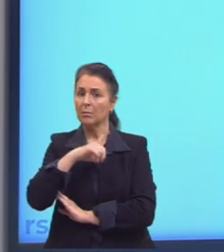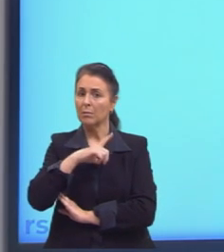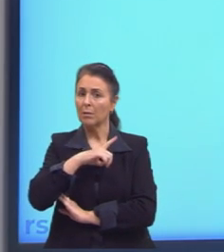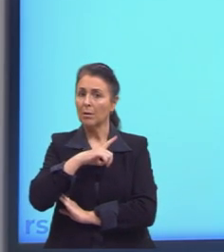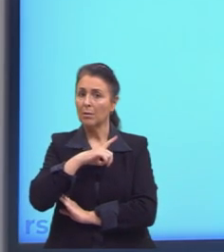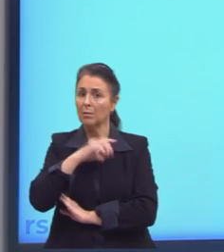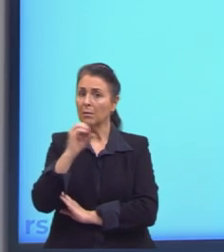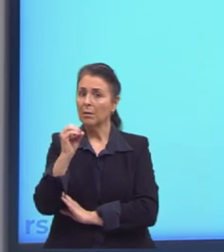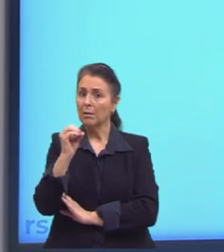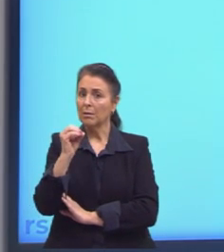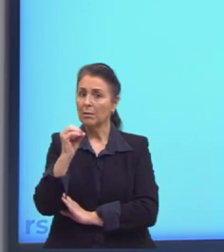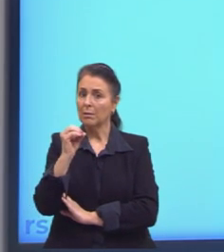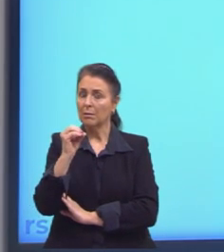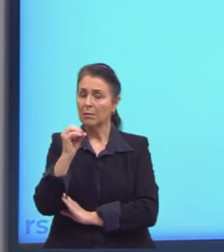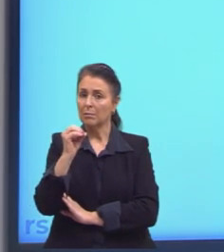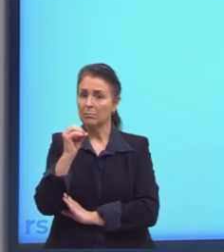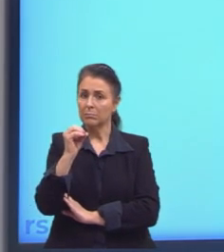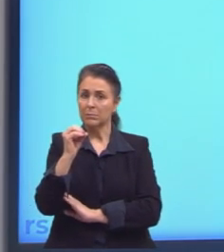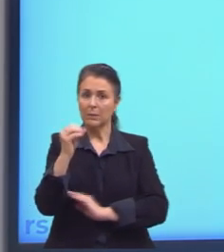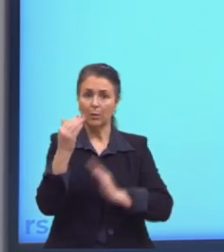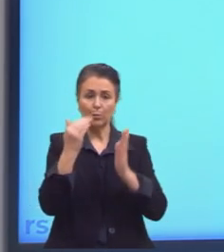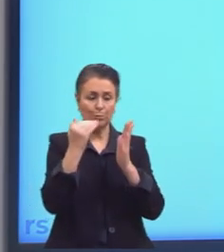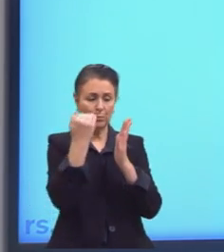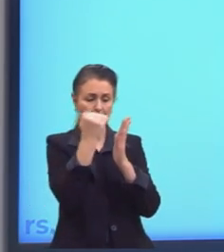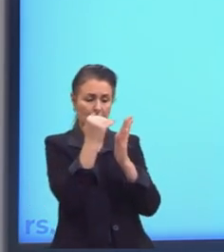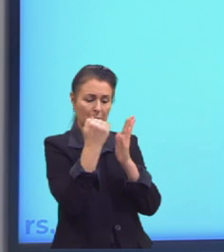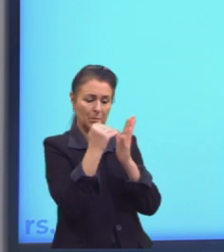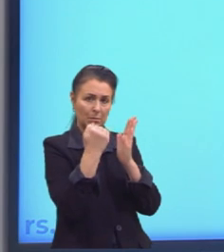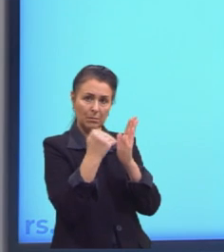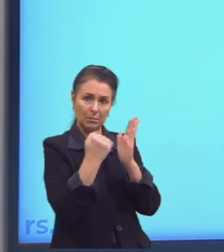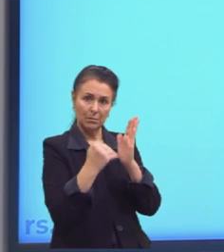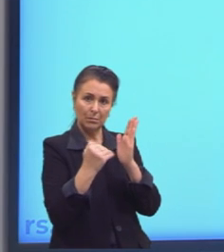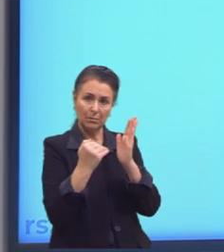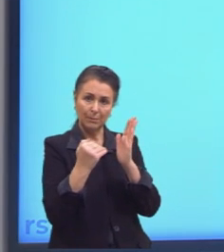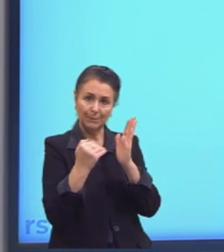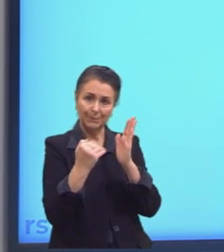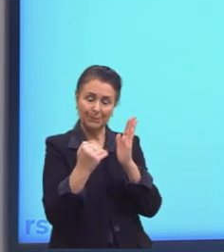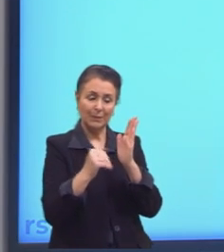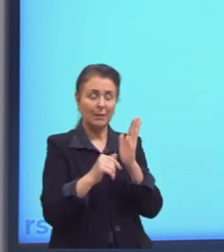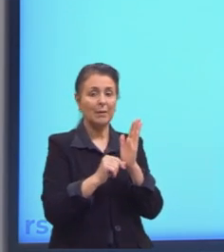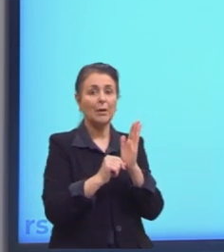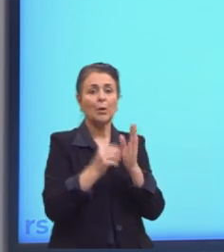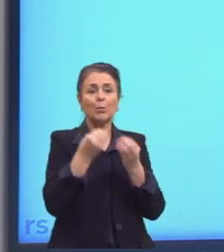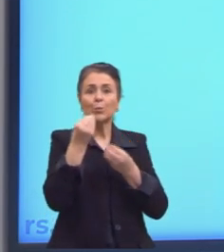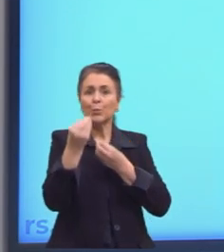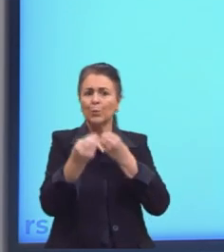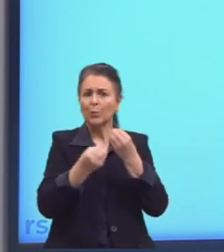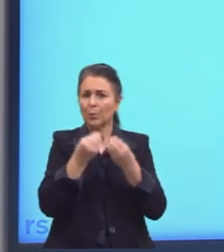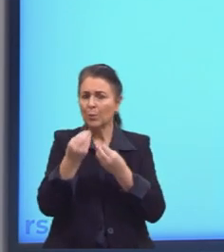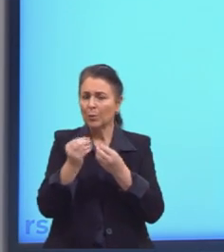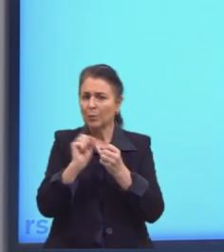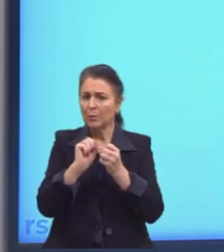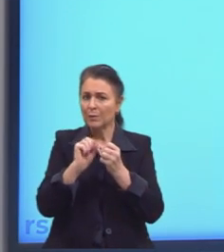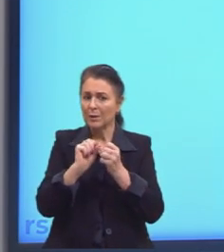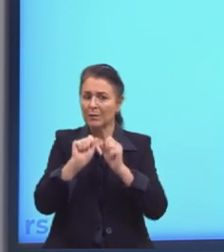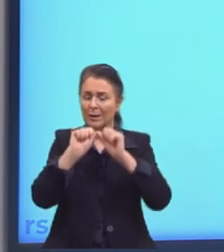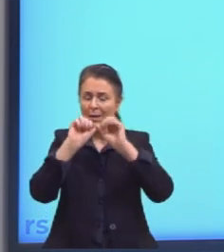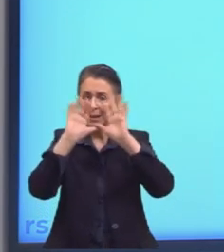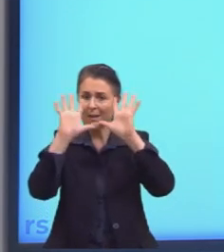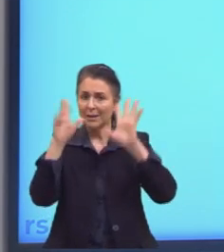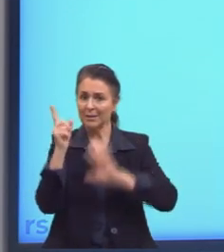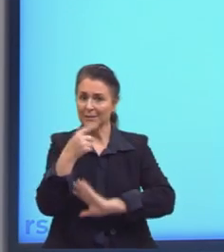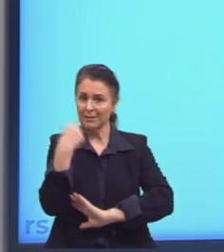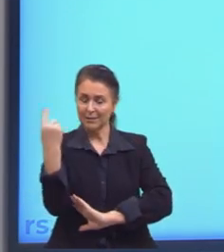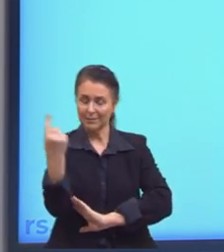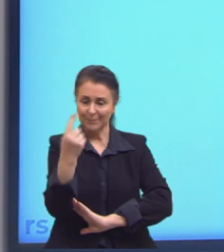antígeno O? Separei essas perguntas, e aqui eu listei elas, né, de uma forma que fique um pouco mais claro para a gente